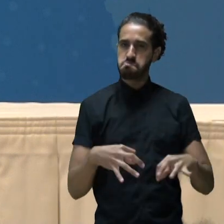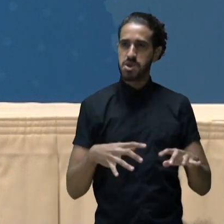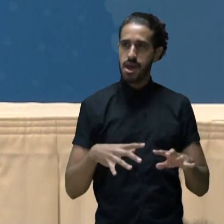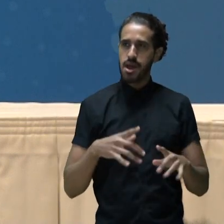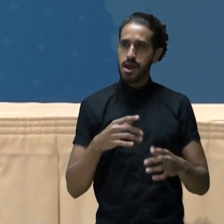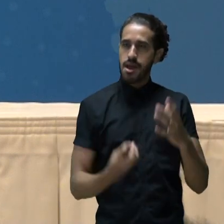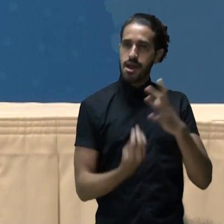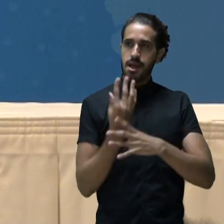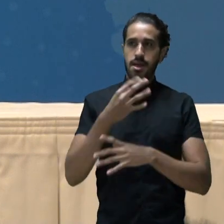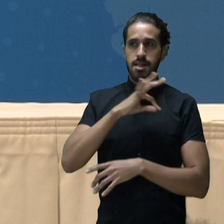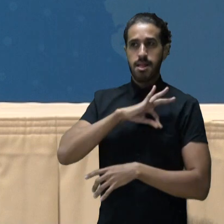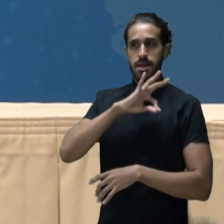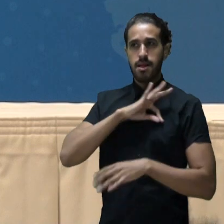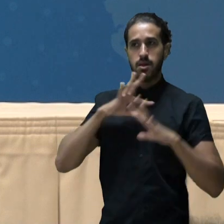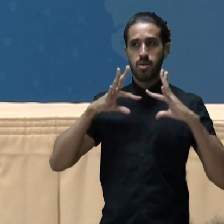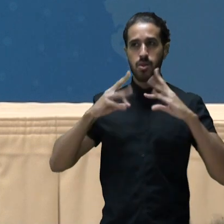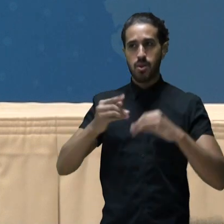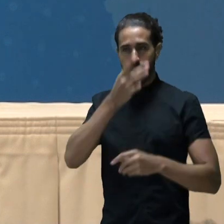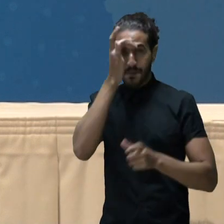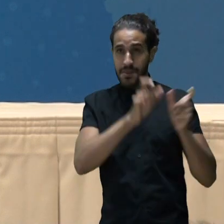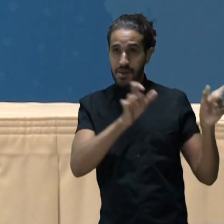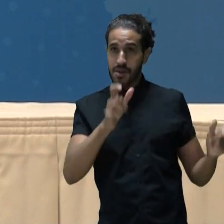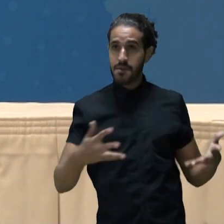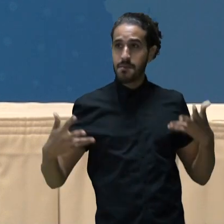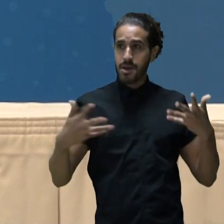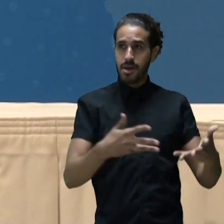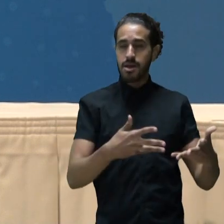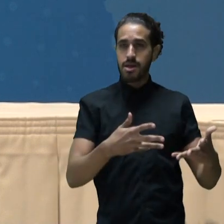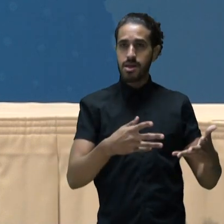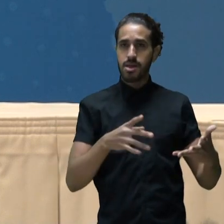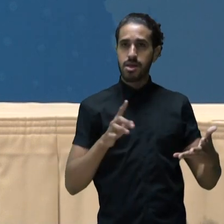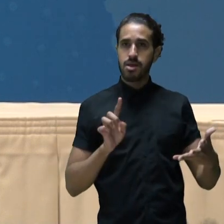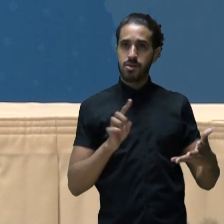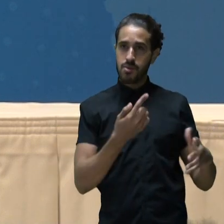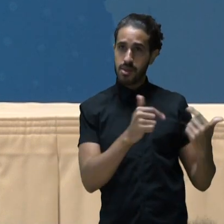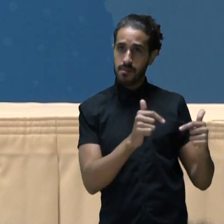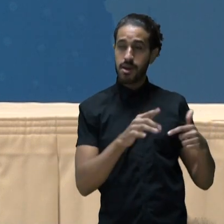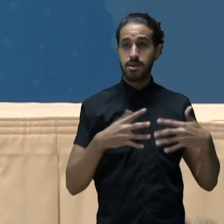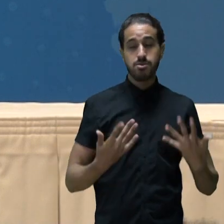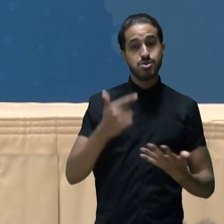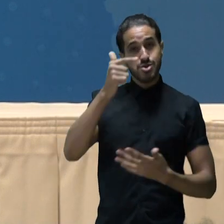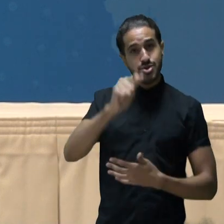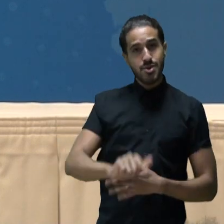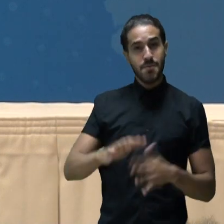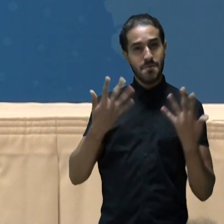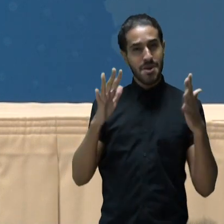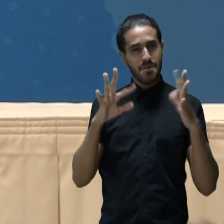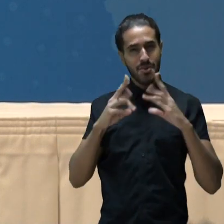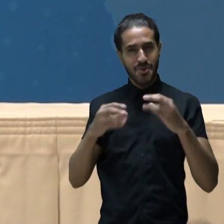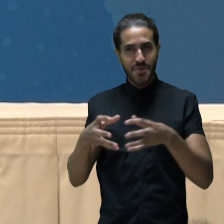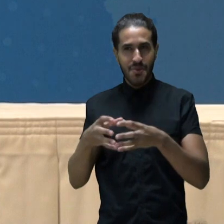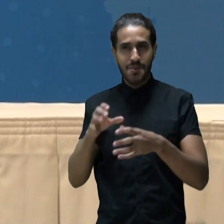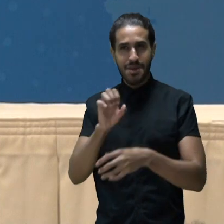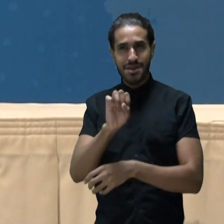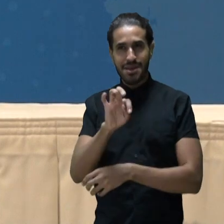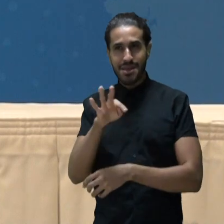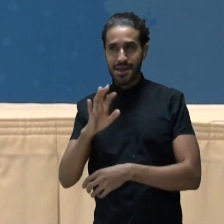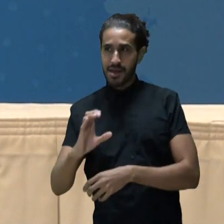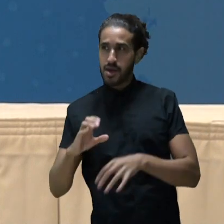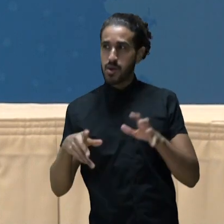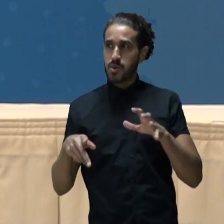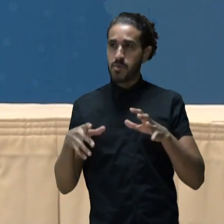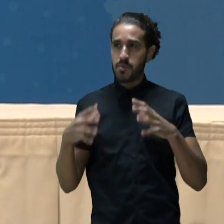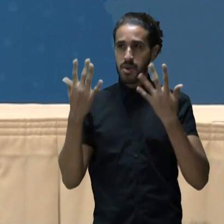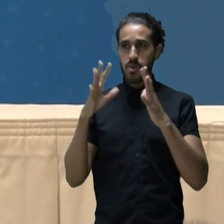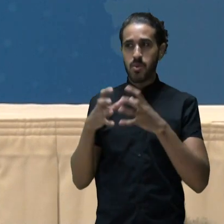sustentável e geradora de renda para todos aqueles que fazem parte daquela atividade. Então, mais uma vez, parabéns a toda a equipe CETEC, parabéns